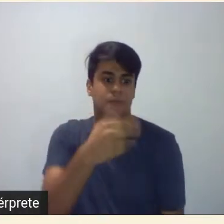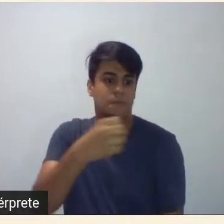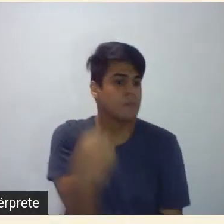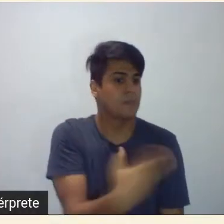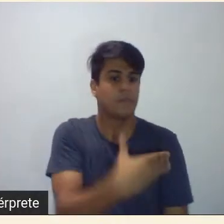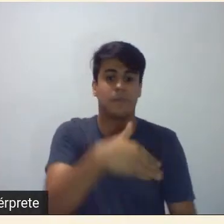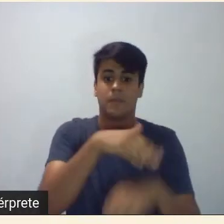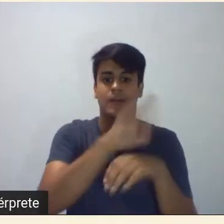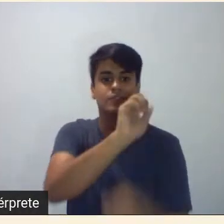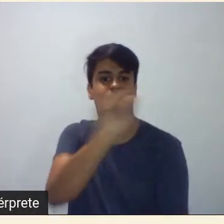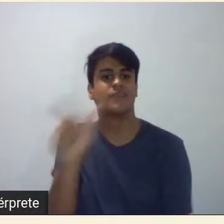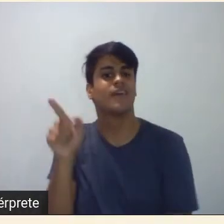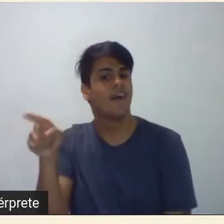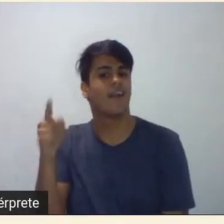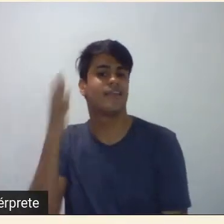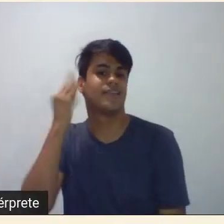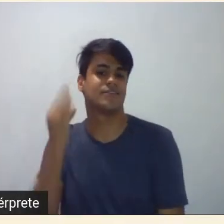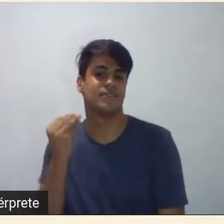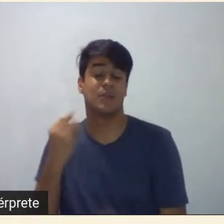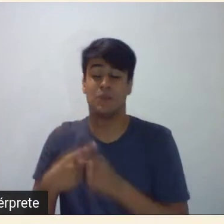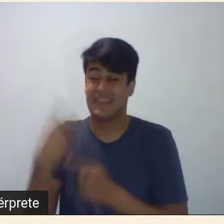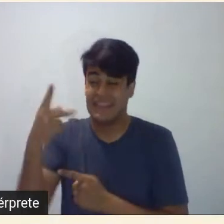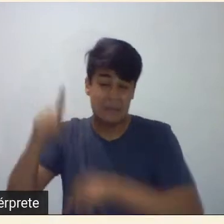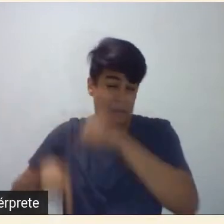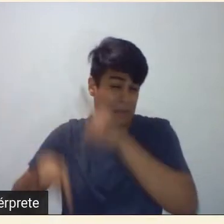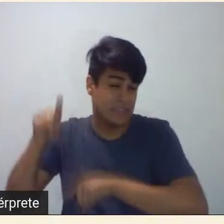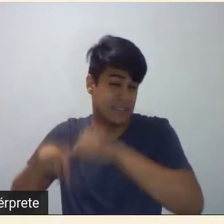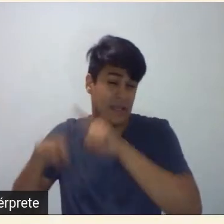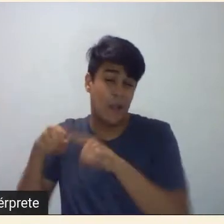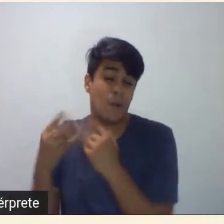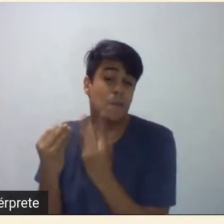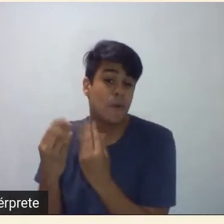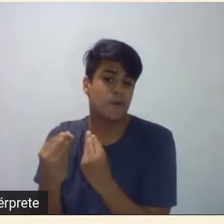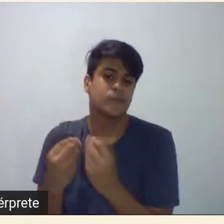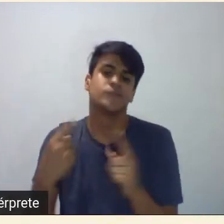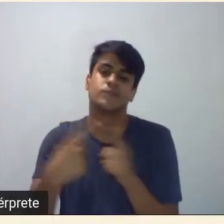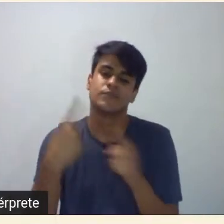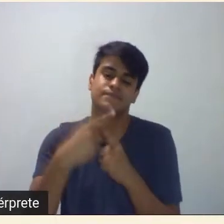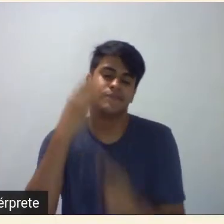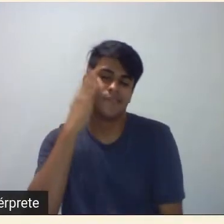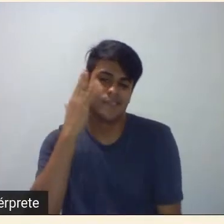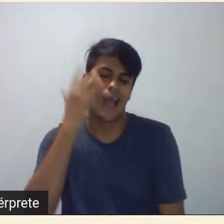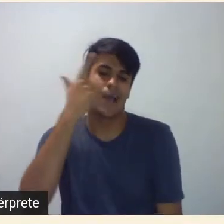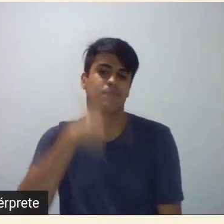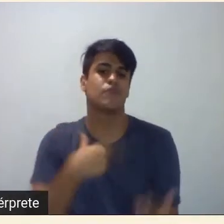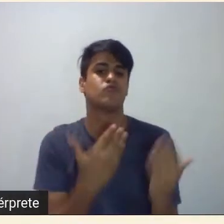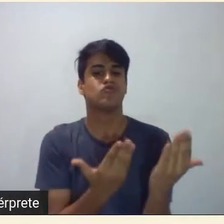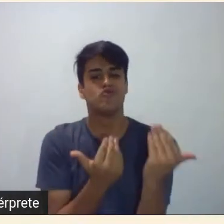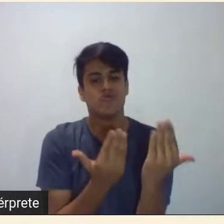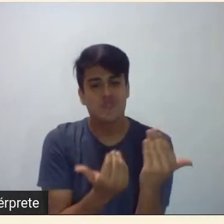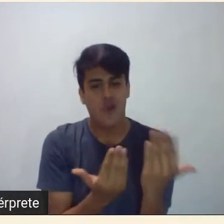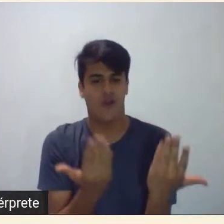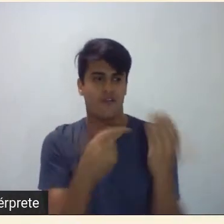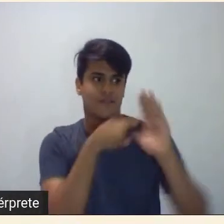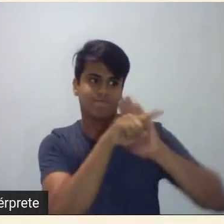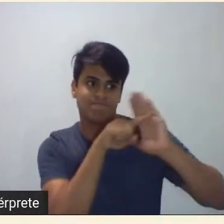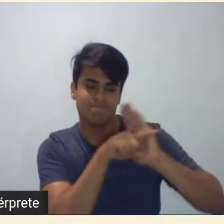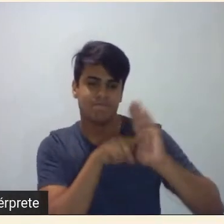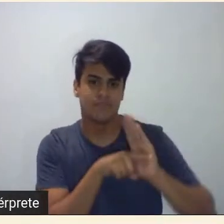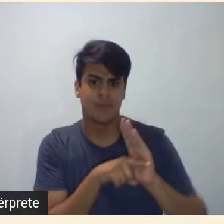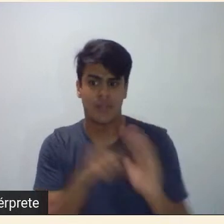era muito material inclusive vocês podem imaginar numa jovem pesquisadora como eu de repente encontrar a